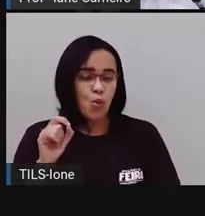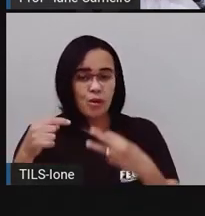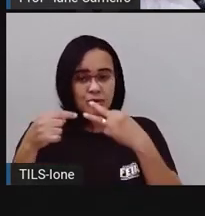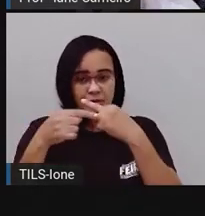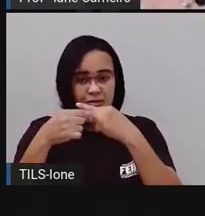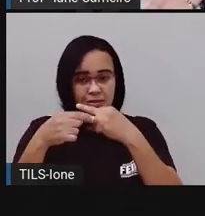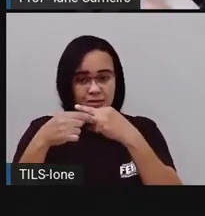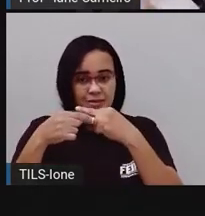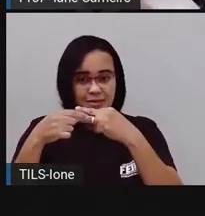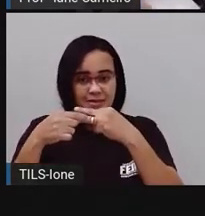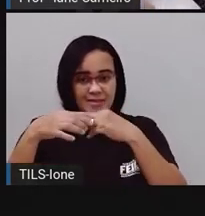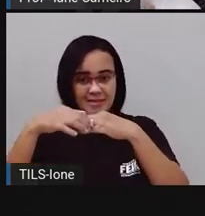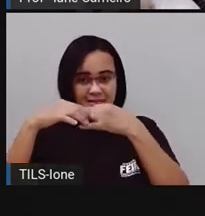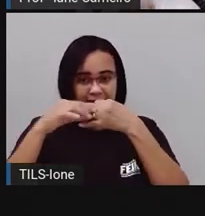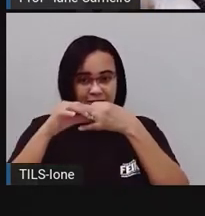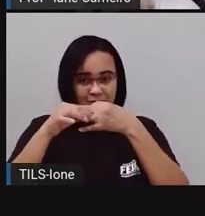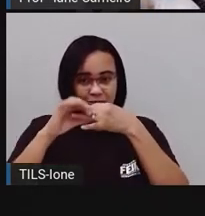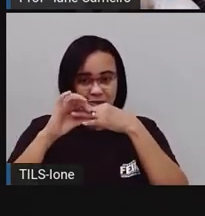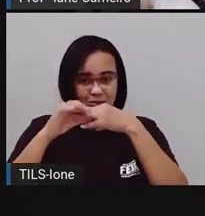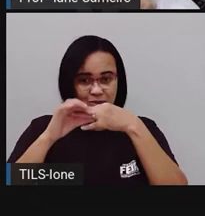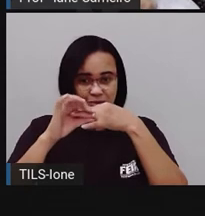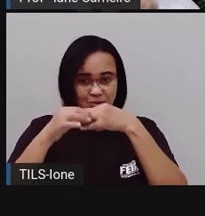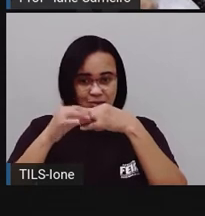Anel. Anel. Escreve a palavra anel agora.